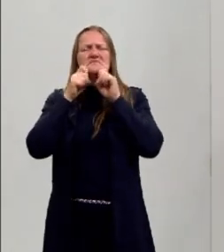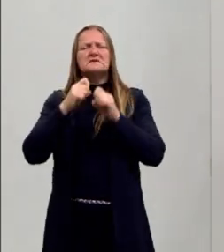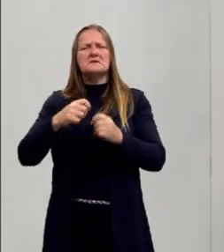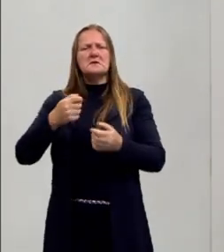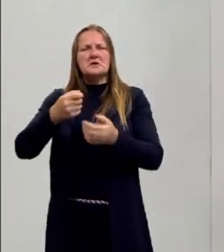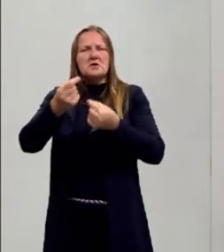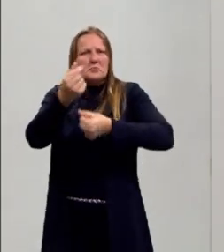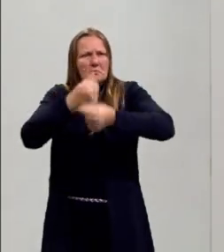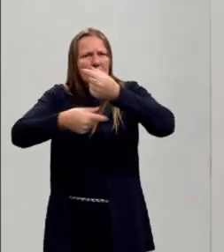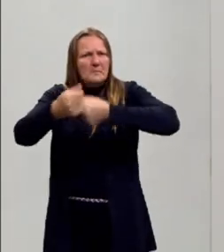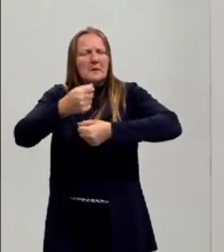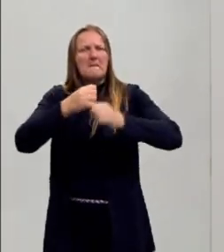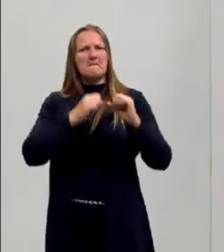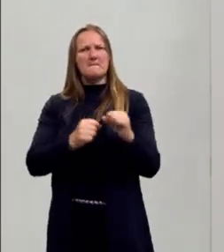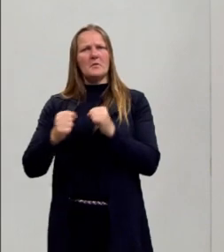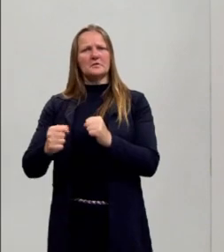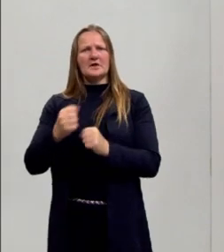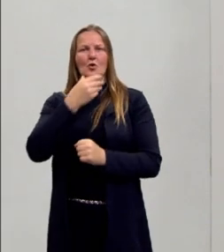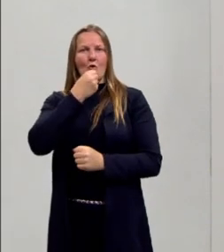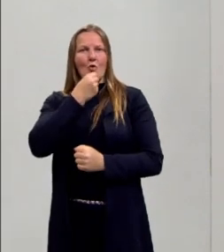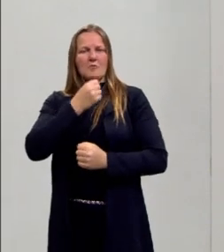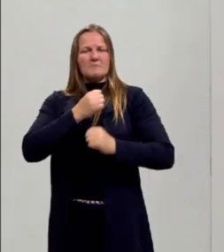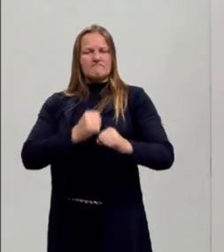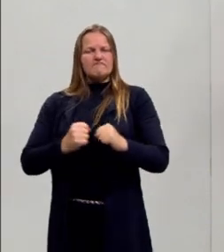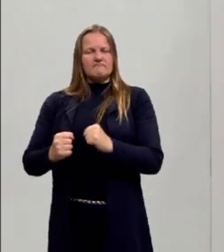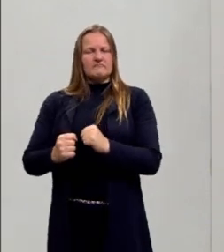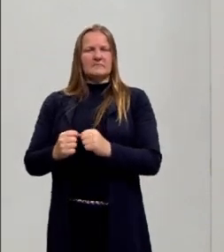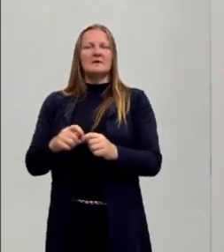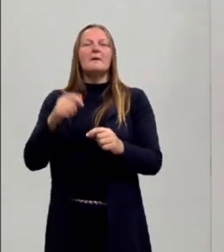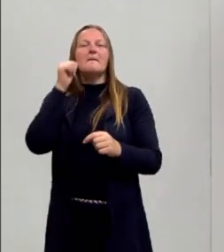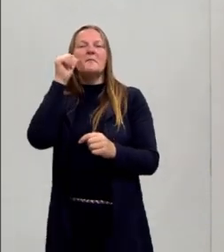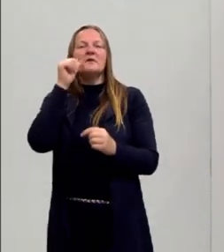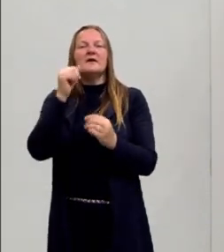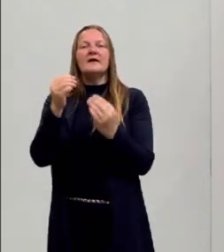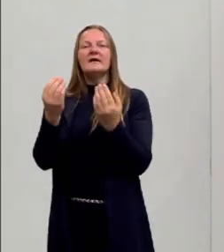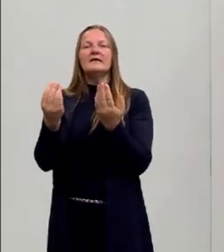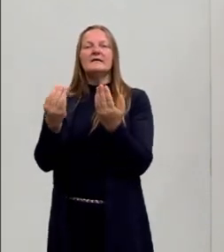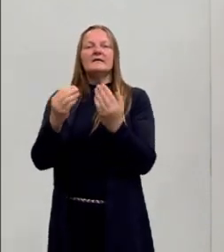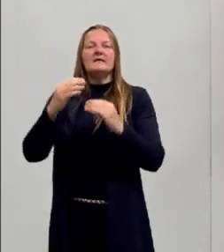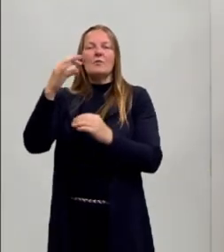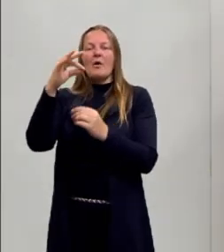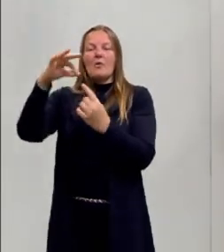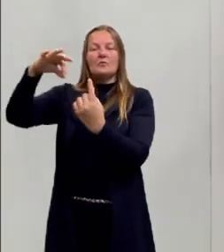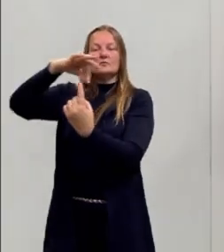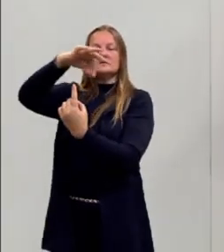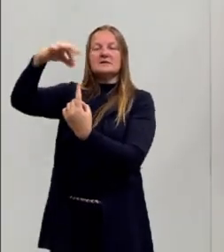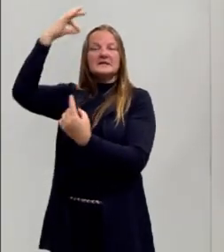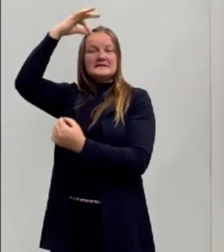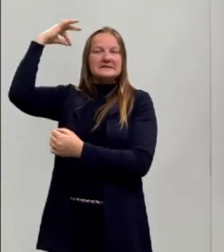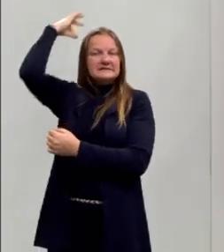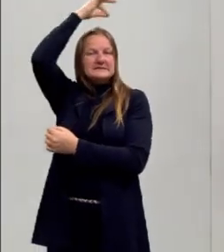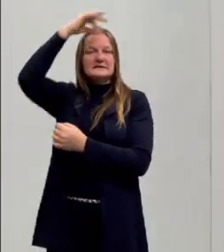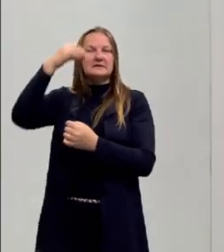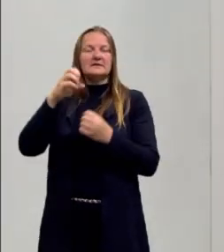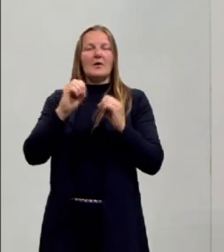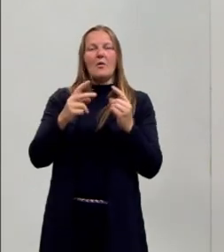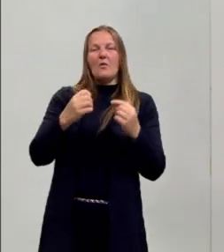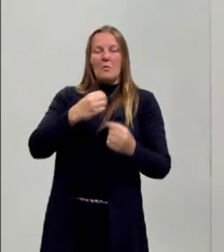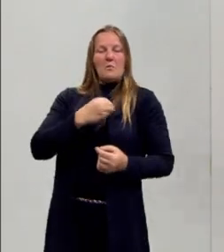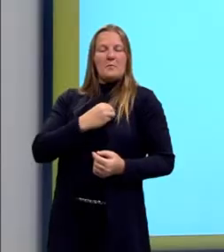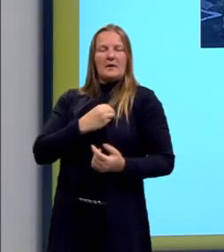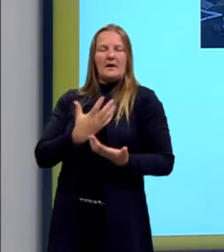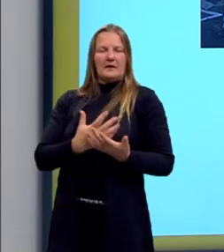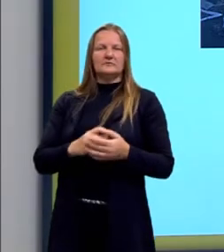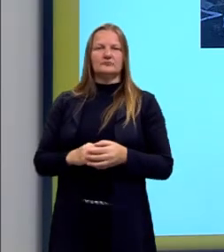economia, e essa visão cultural da mulher entre a santa e a mulher que nos faz pecar.